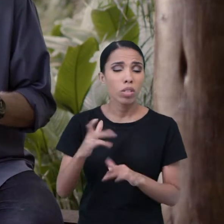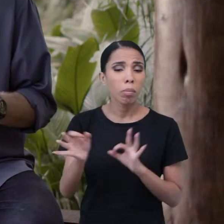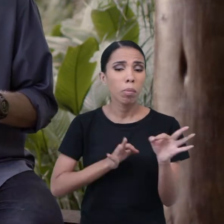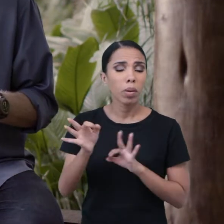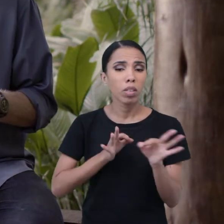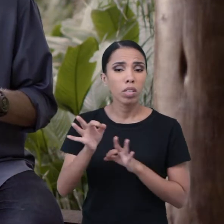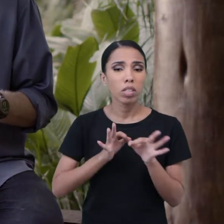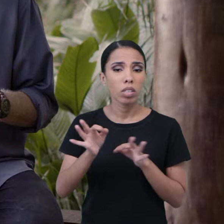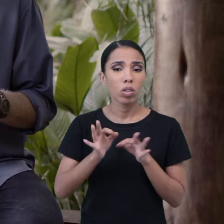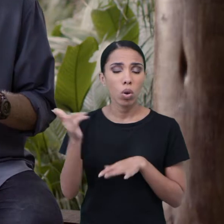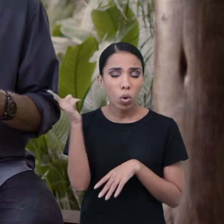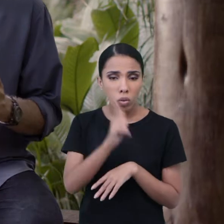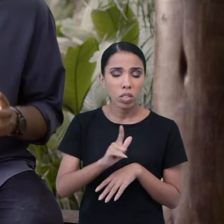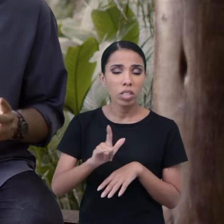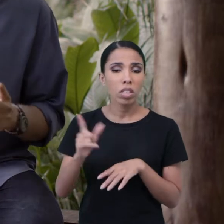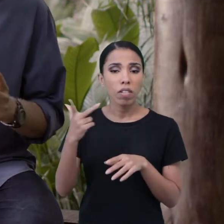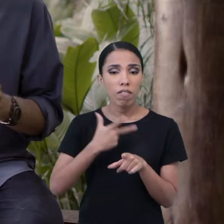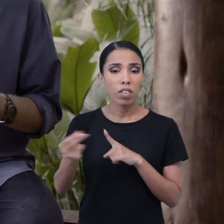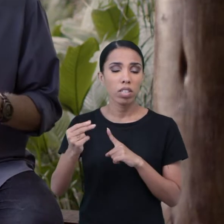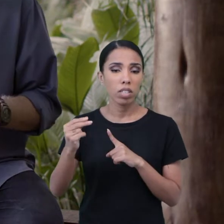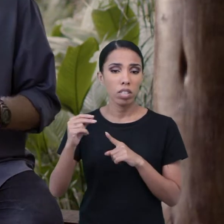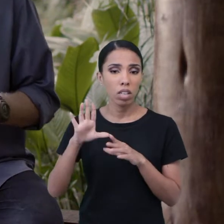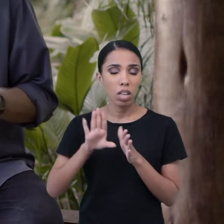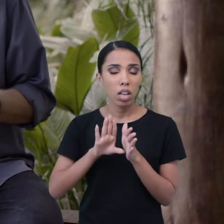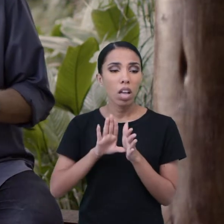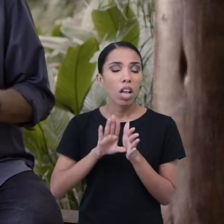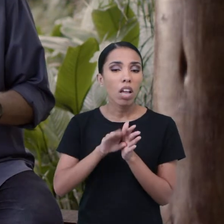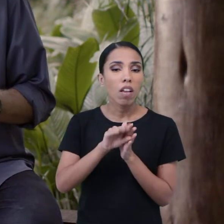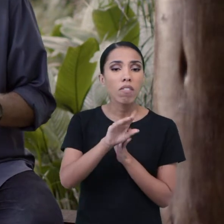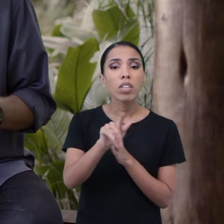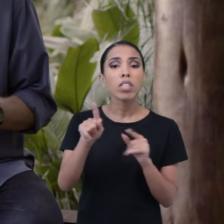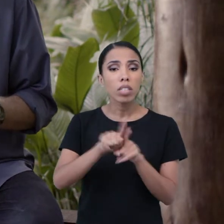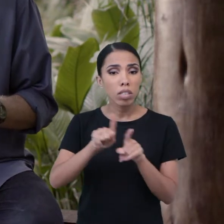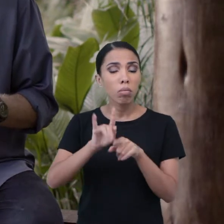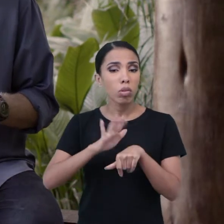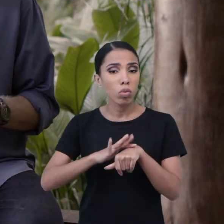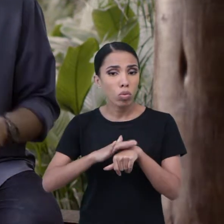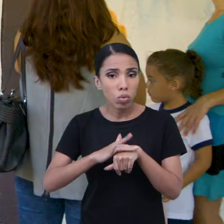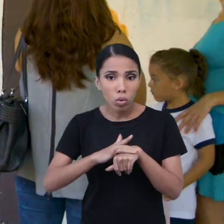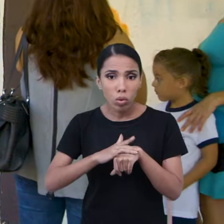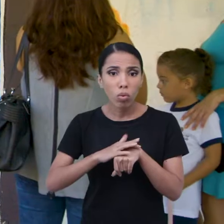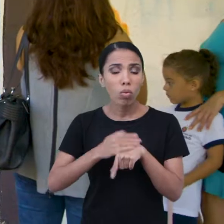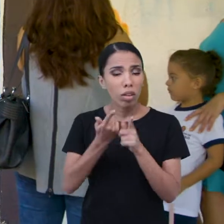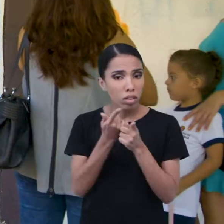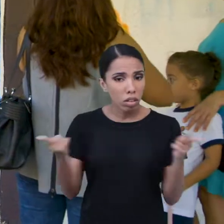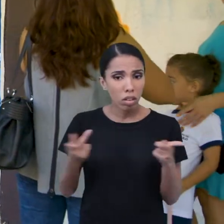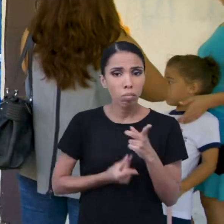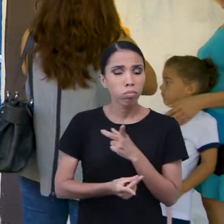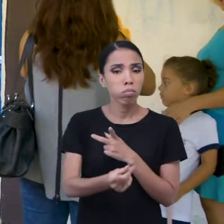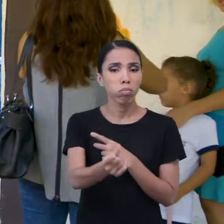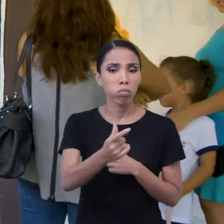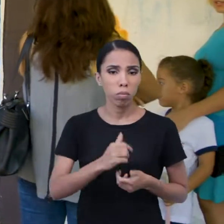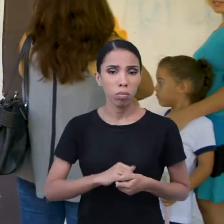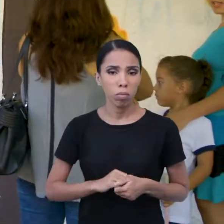infecções. As infecções banais podem se tornar mais graves e tendem mais a doenças crônicas e doenças autoimunes. Há um grupo de